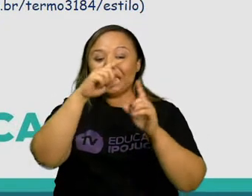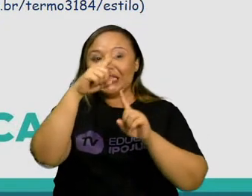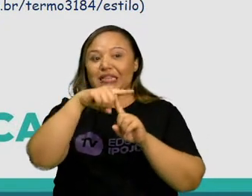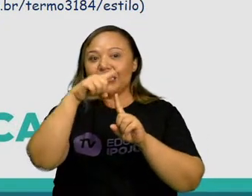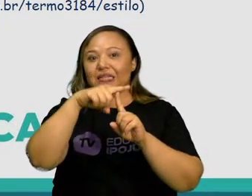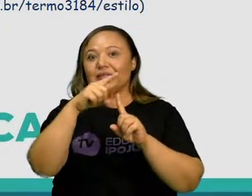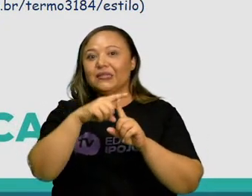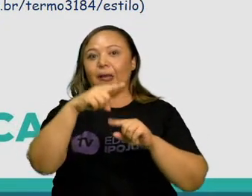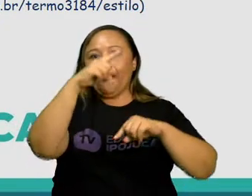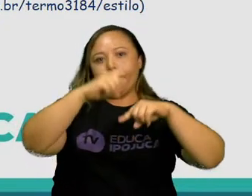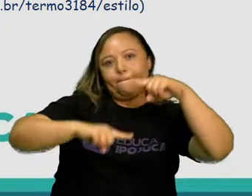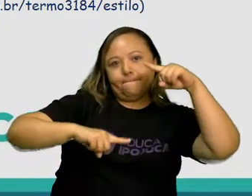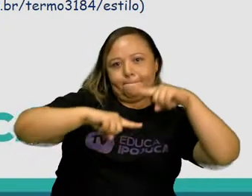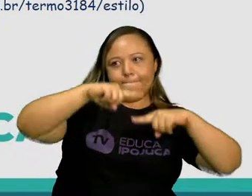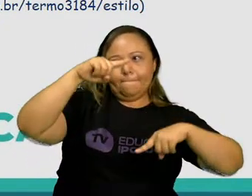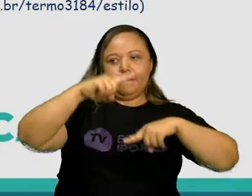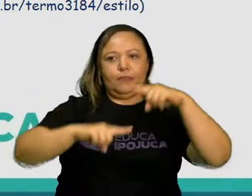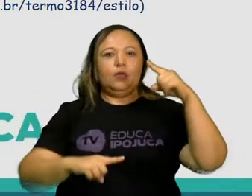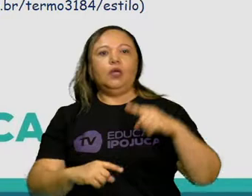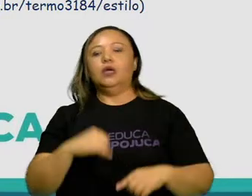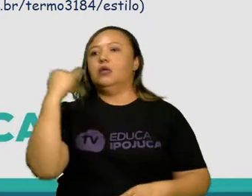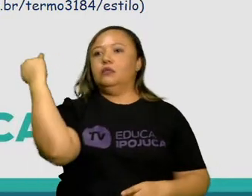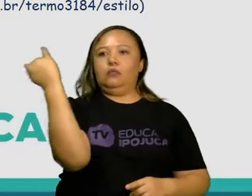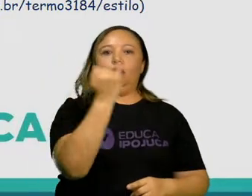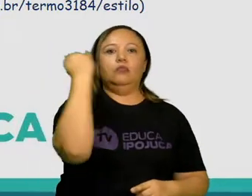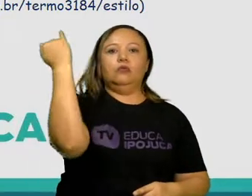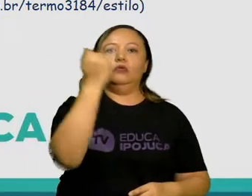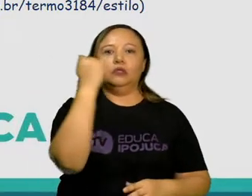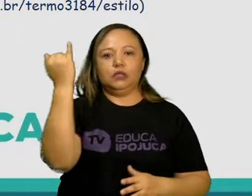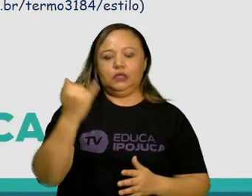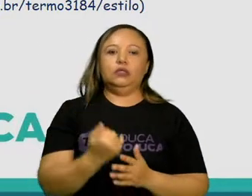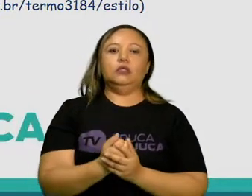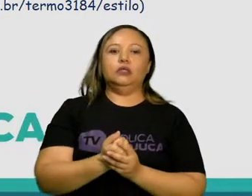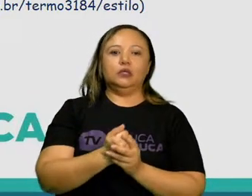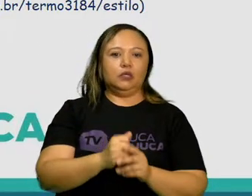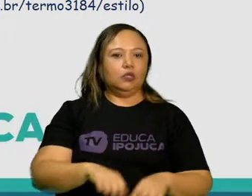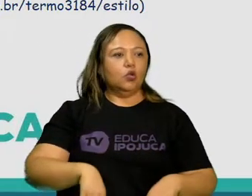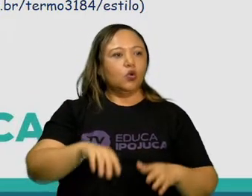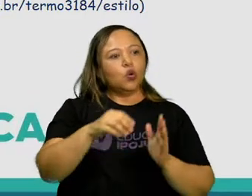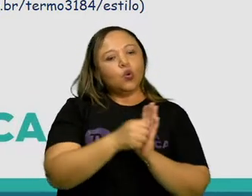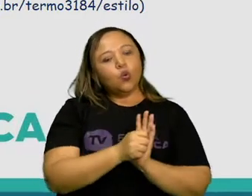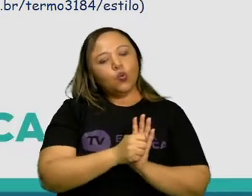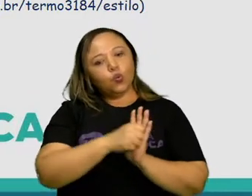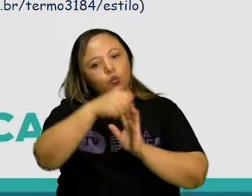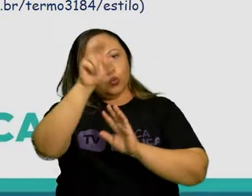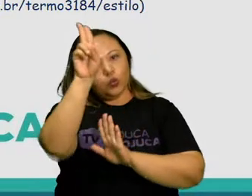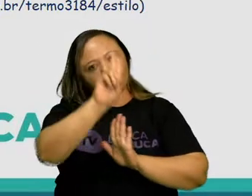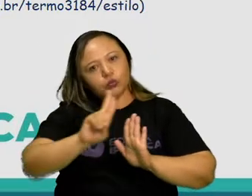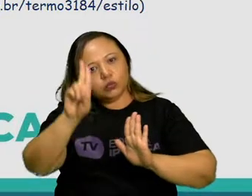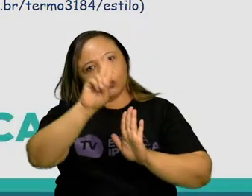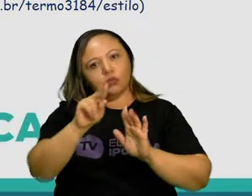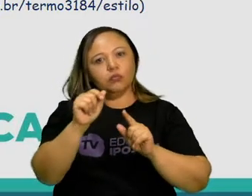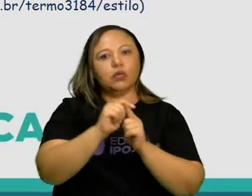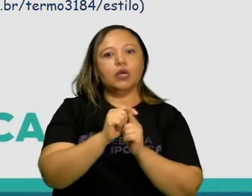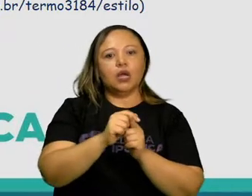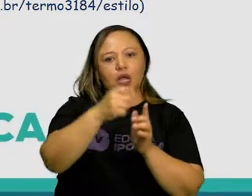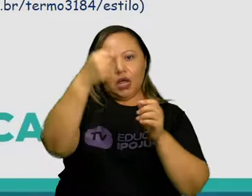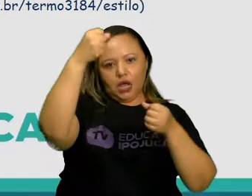é um objeto essencial de investigação. Seu conceito é usado para